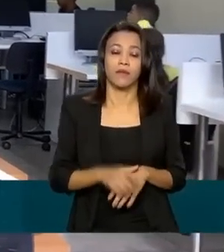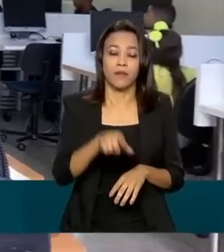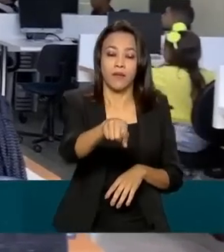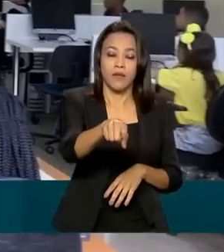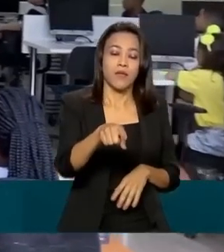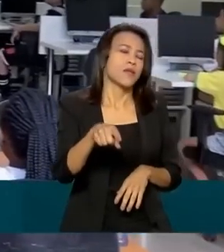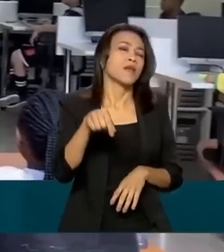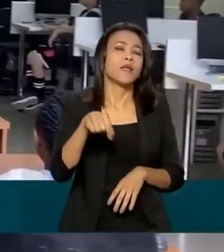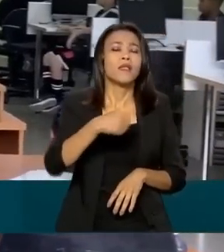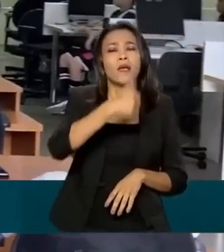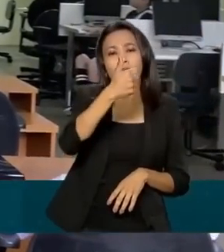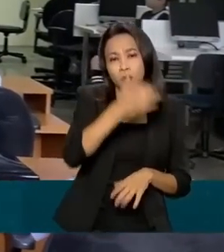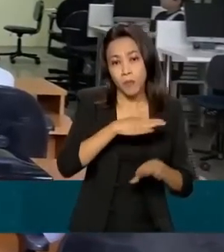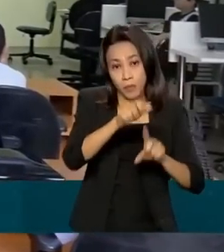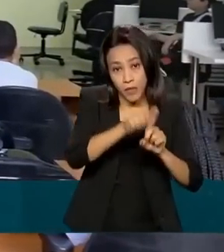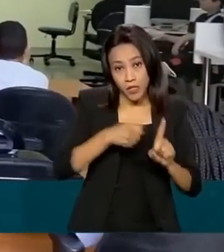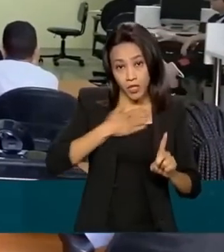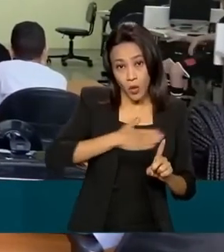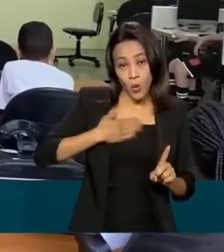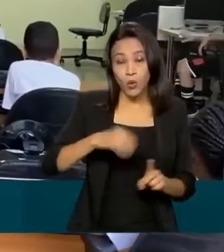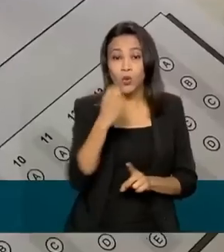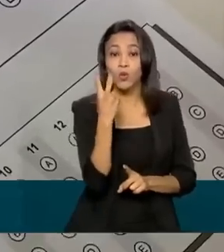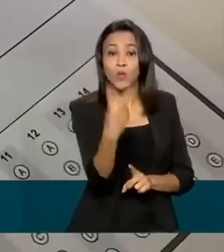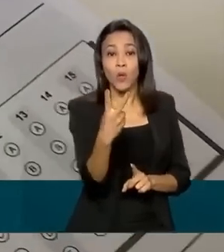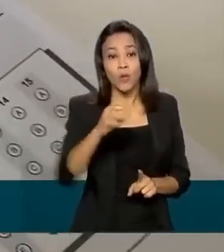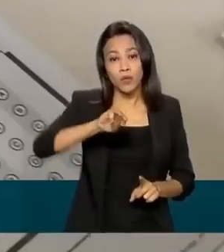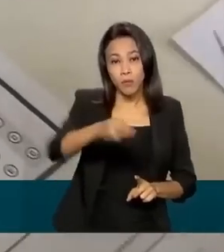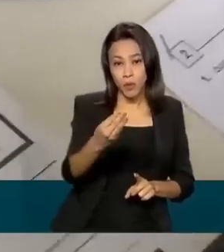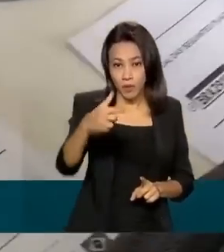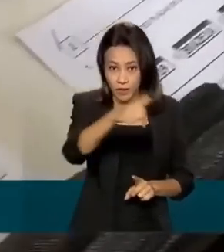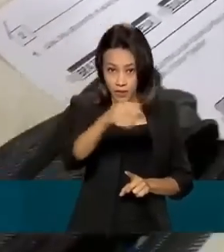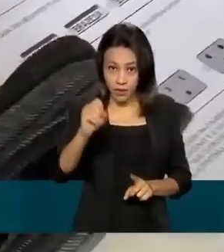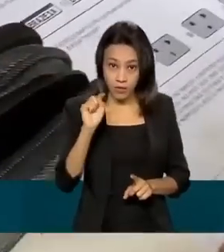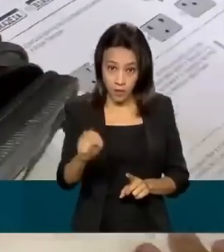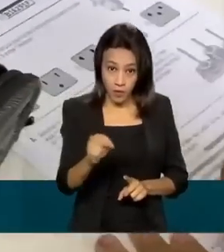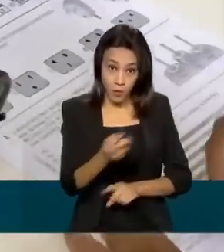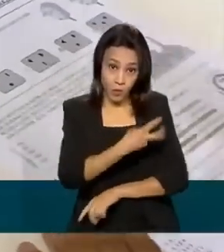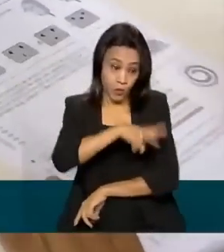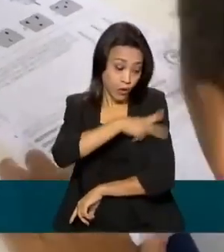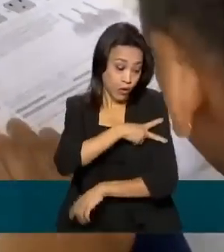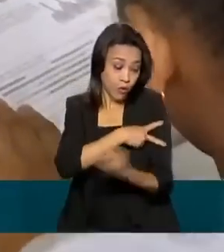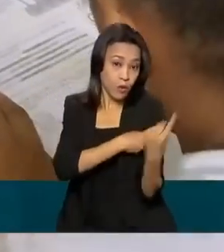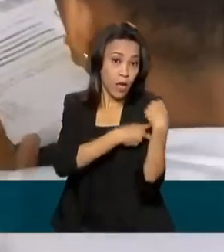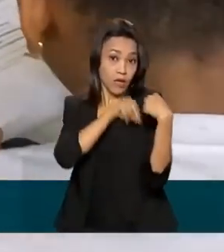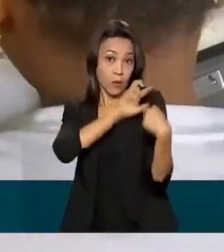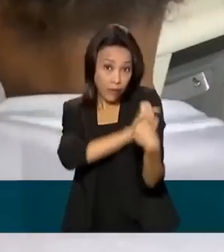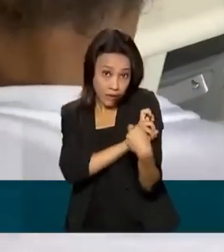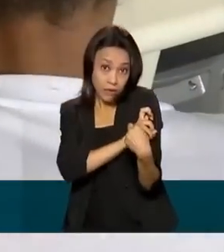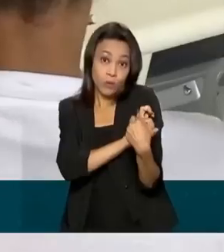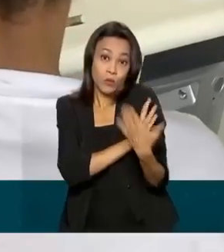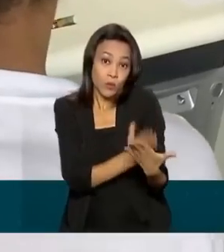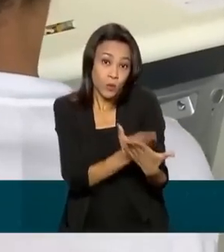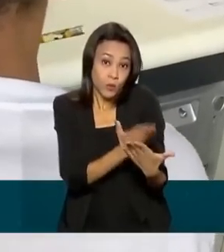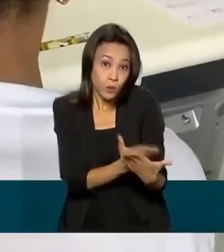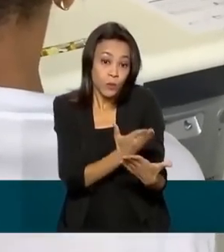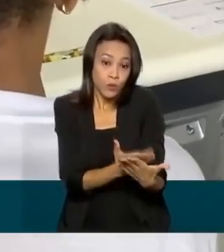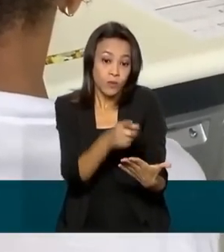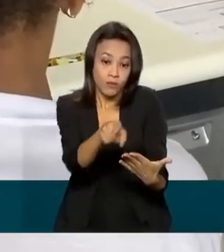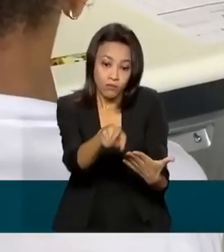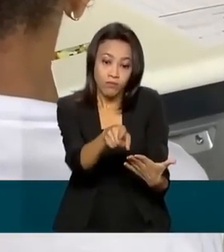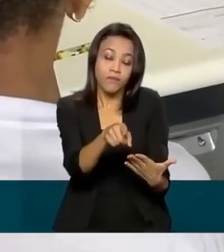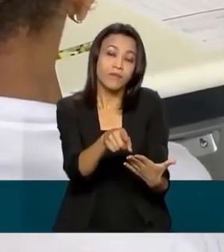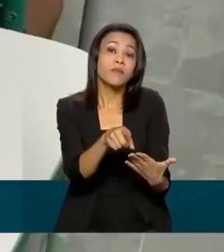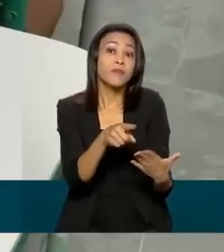em agosto, 2,7 milhões de estudantes, entre o segundo e o quinto ano do ensino fundamental, estavam no páreo.